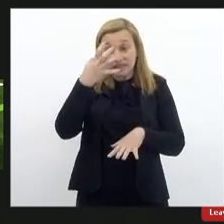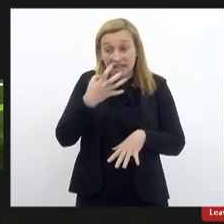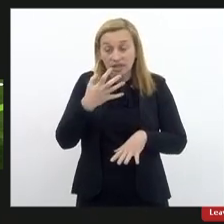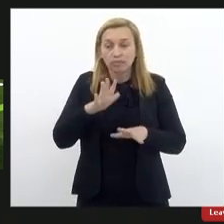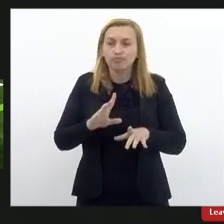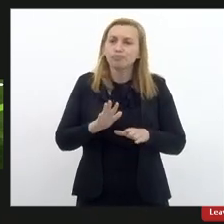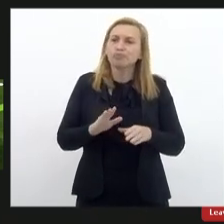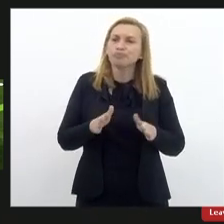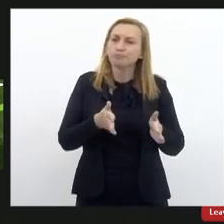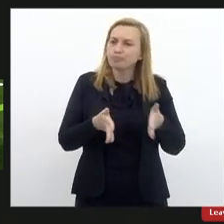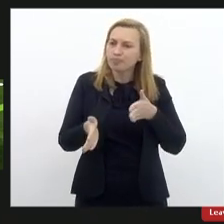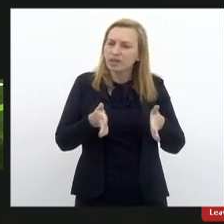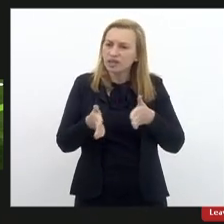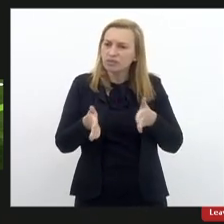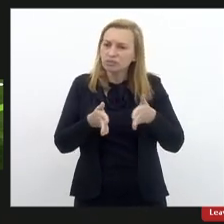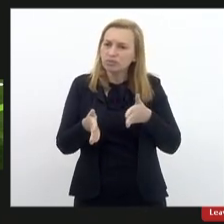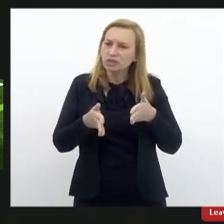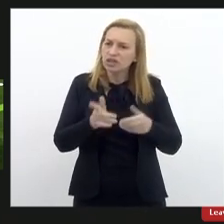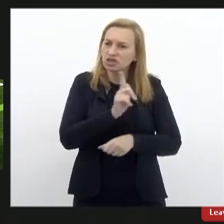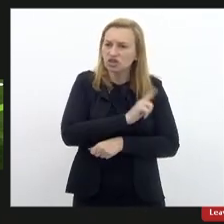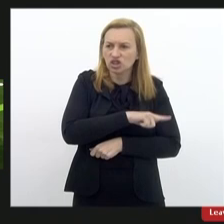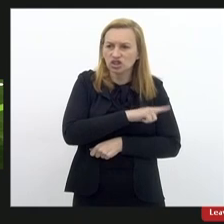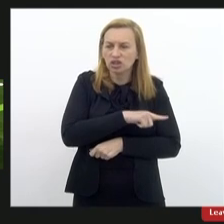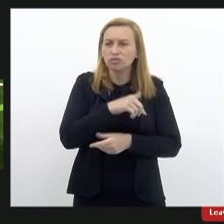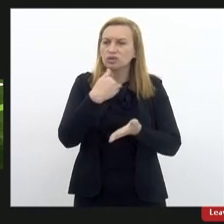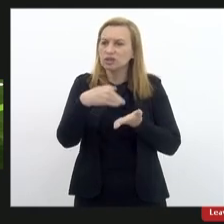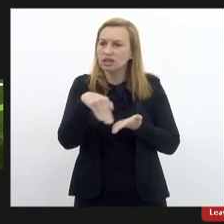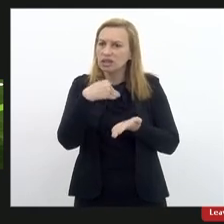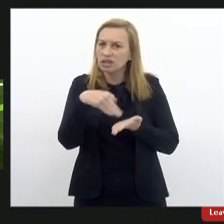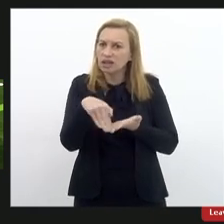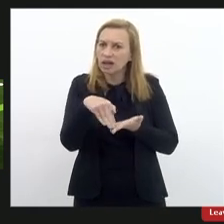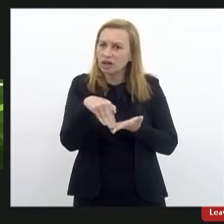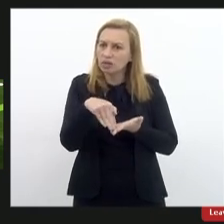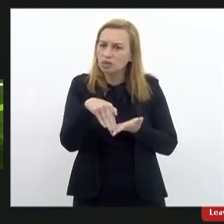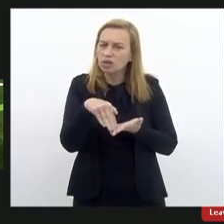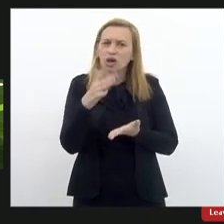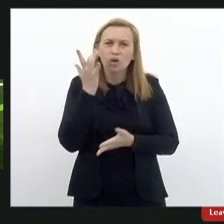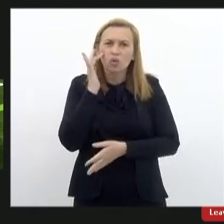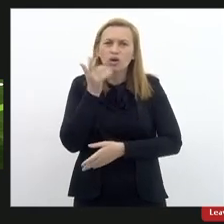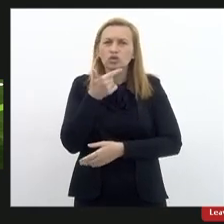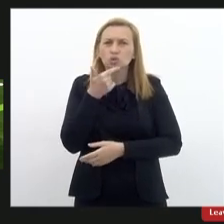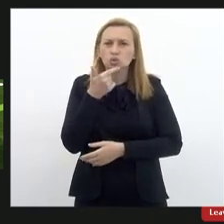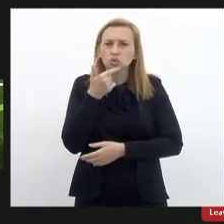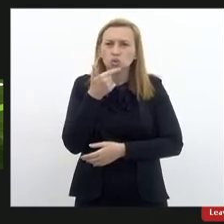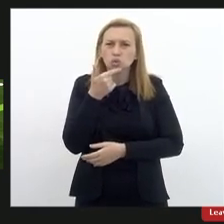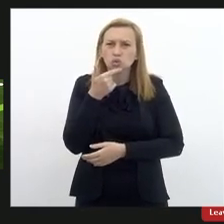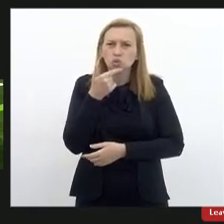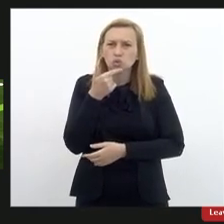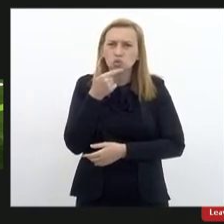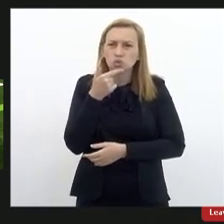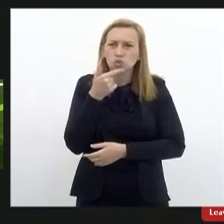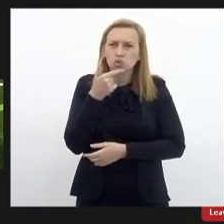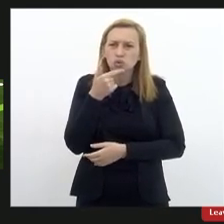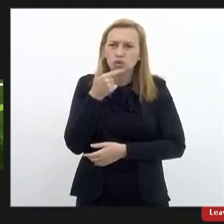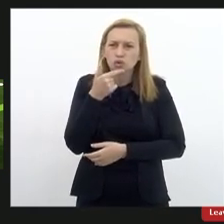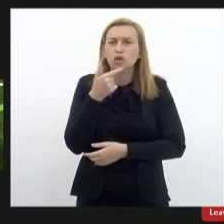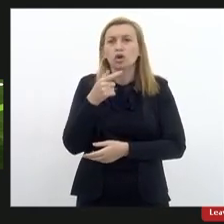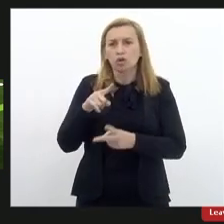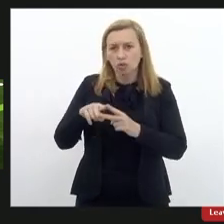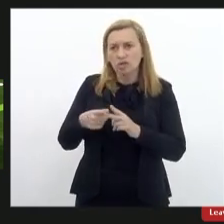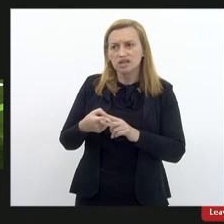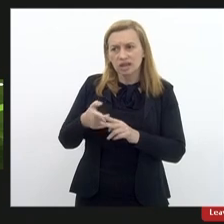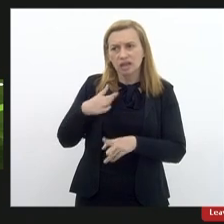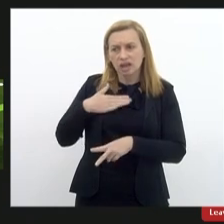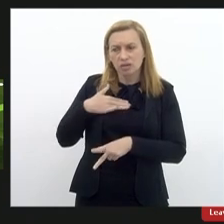Durante a gestão do secretário, acho que, se eu não me engano, se não me falha a memória, me corrijam,